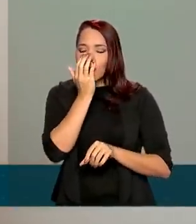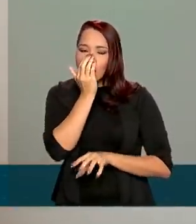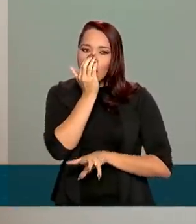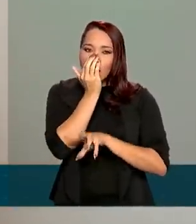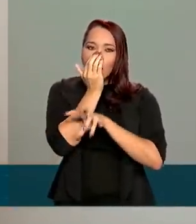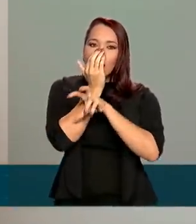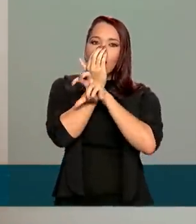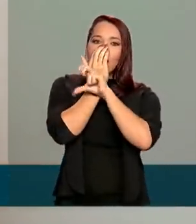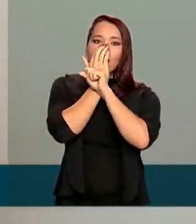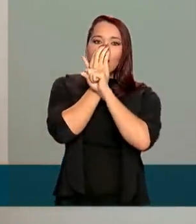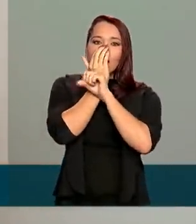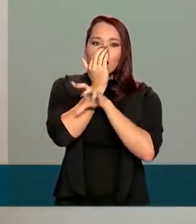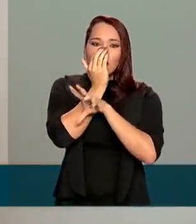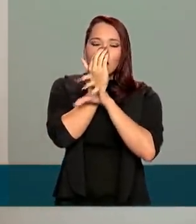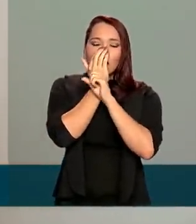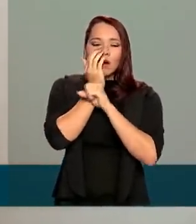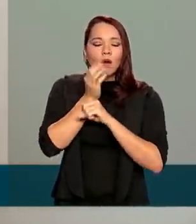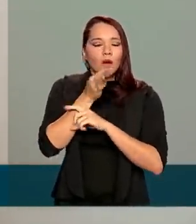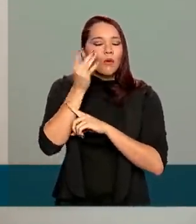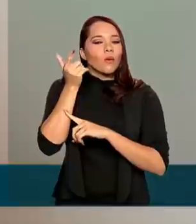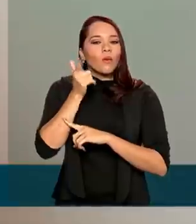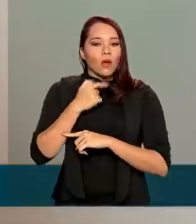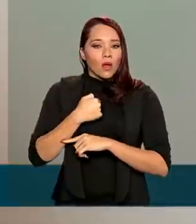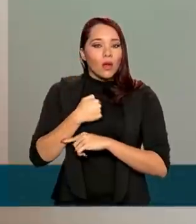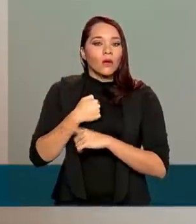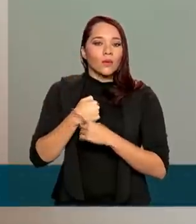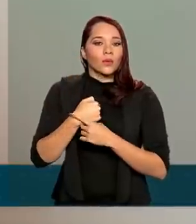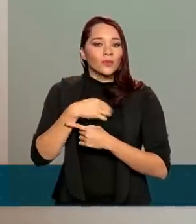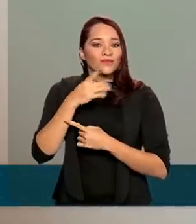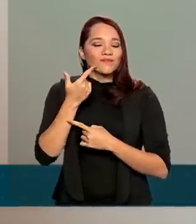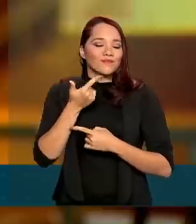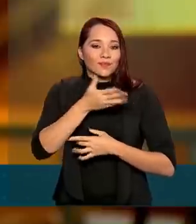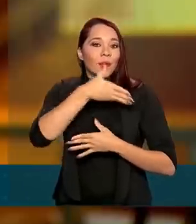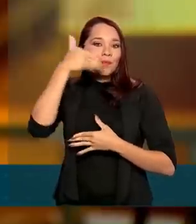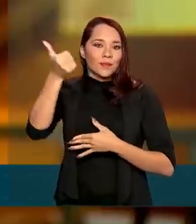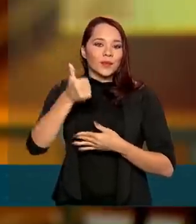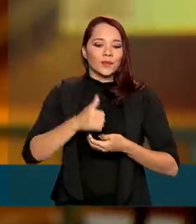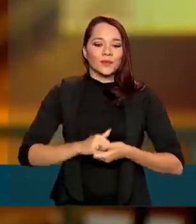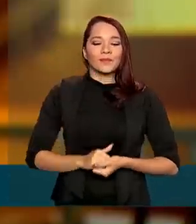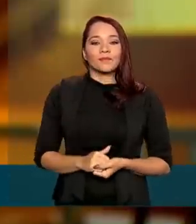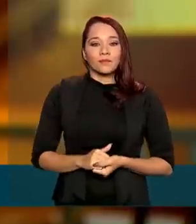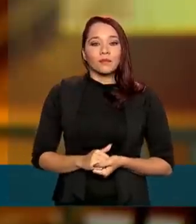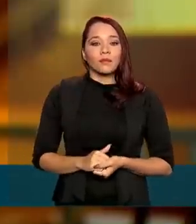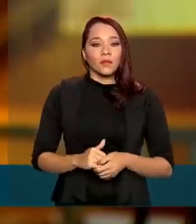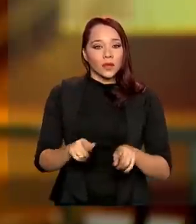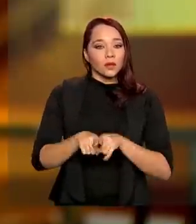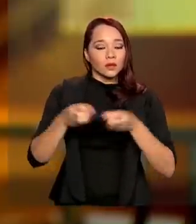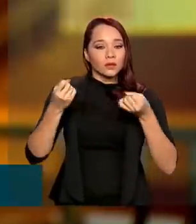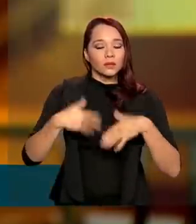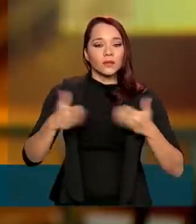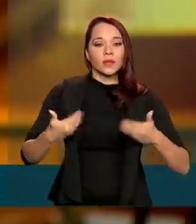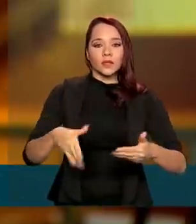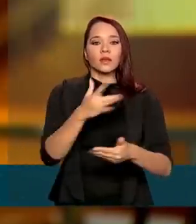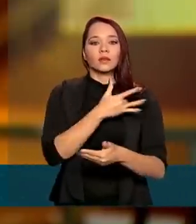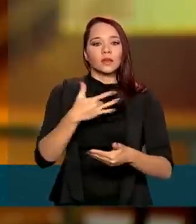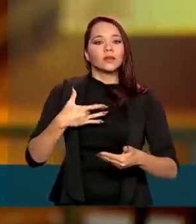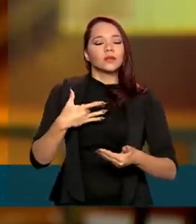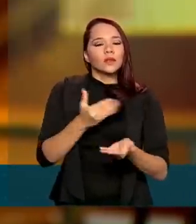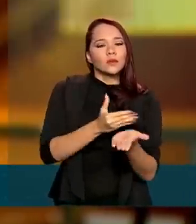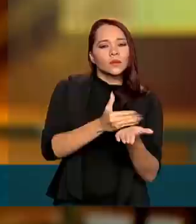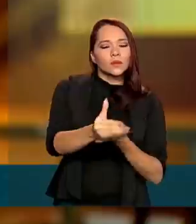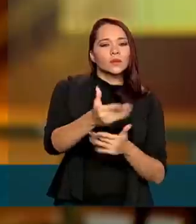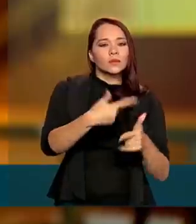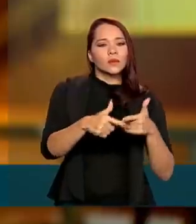nosso oxigênio, eu fiquei bem melhor. Ainda segundo o Ministério da Saúde, desde o início da